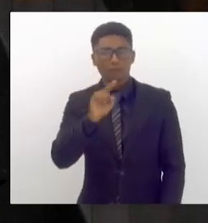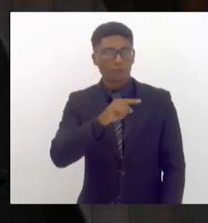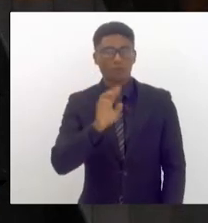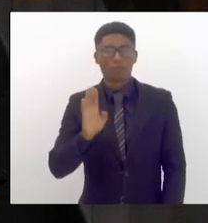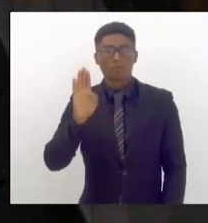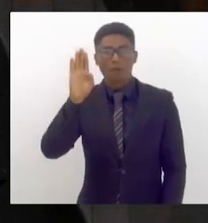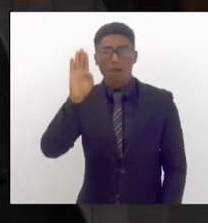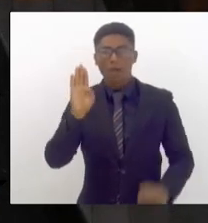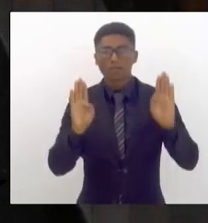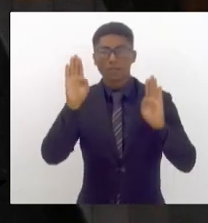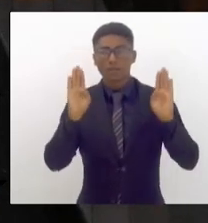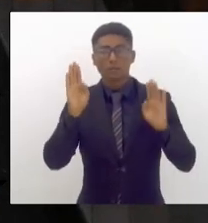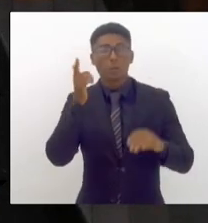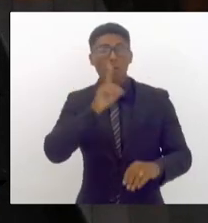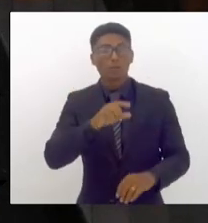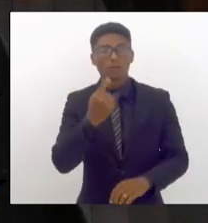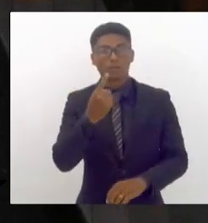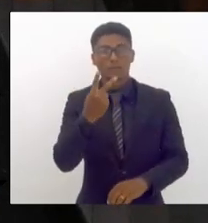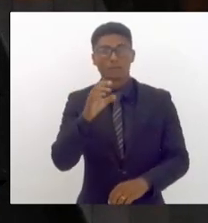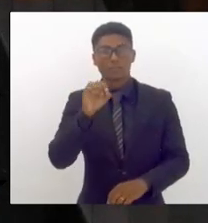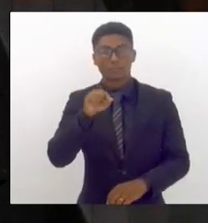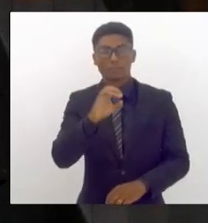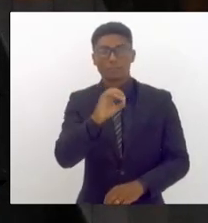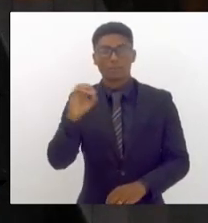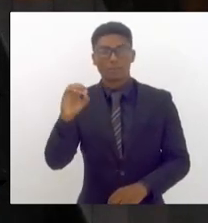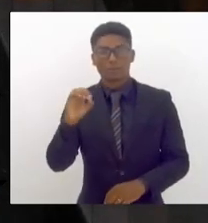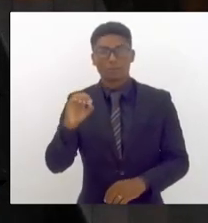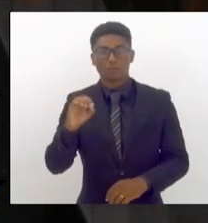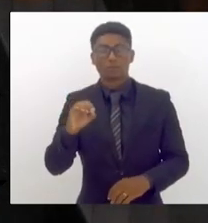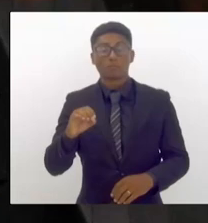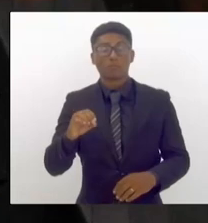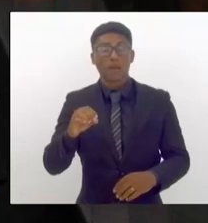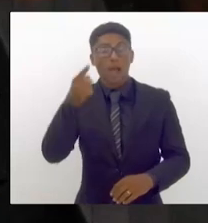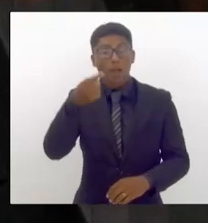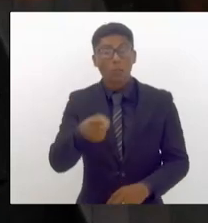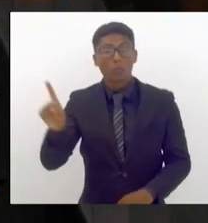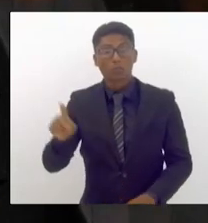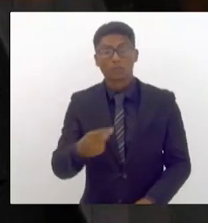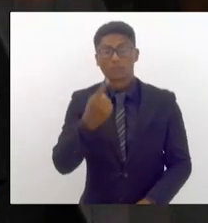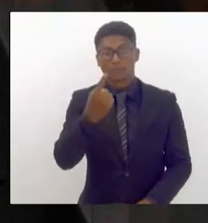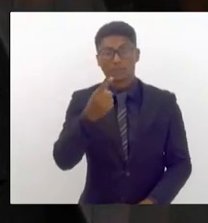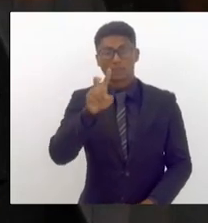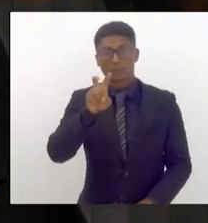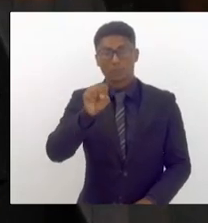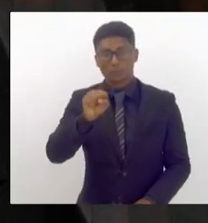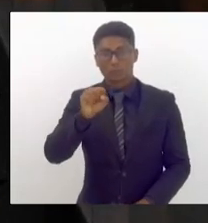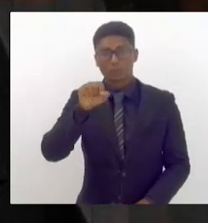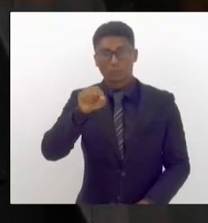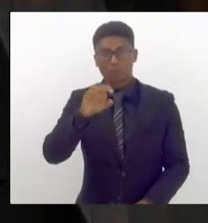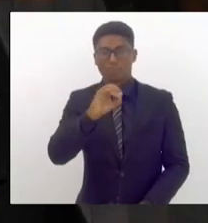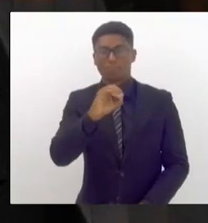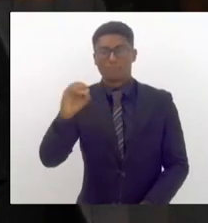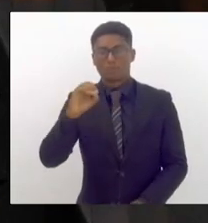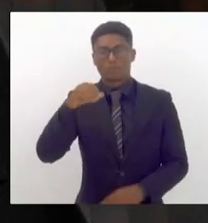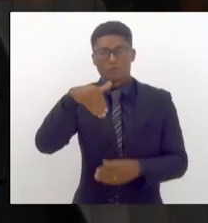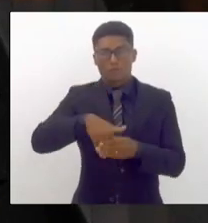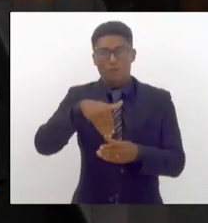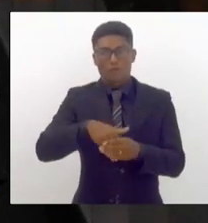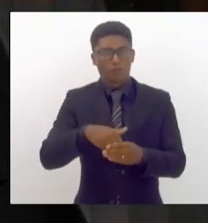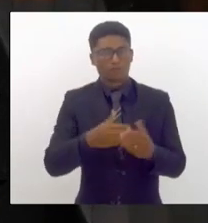120 mil votos e a última 158 mil votos. Então eu quero fazer esse